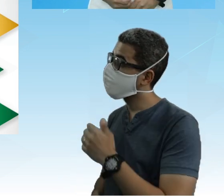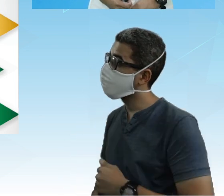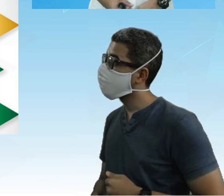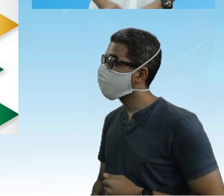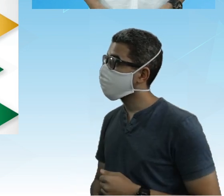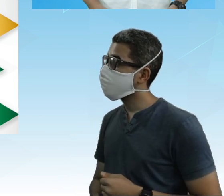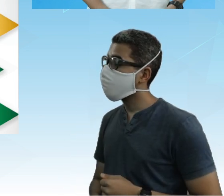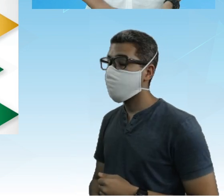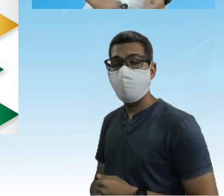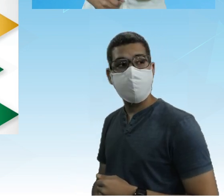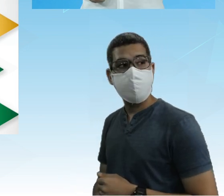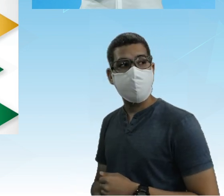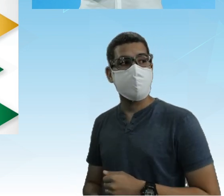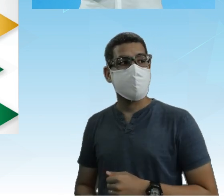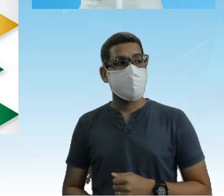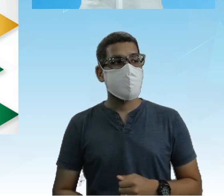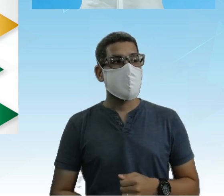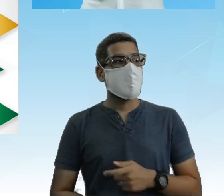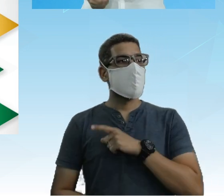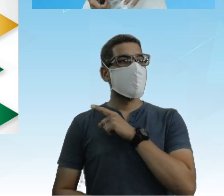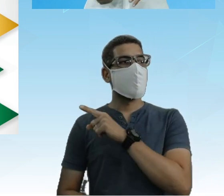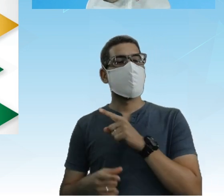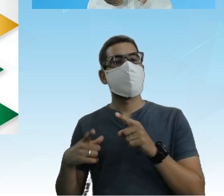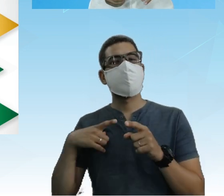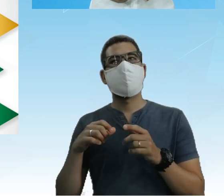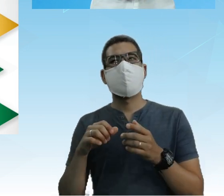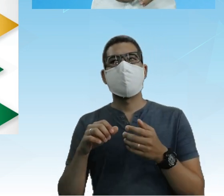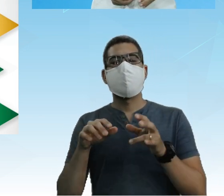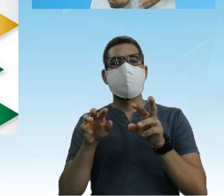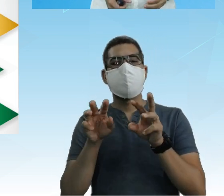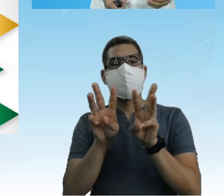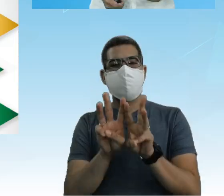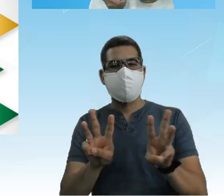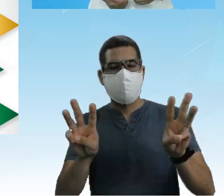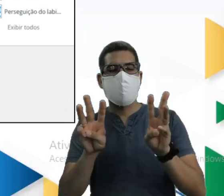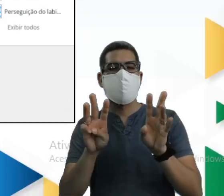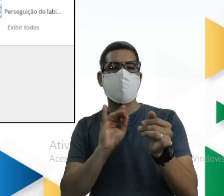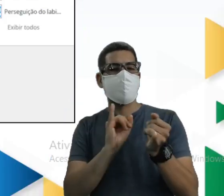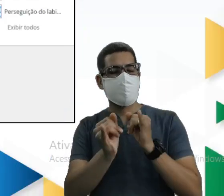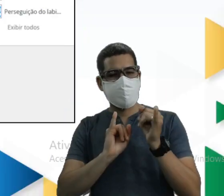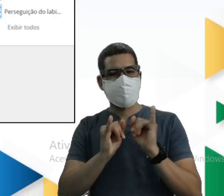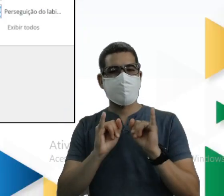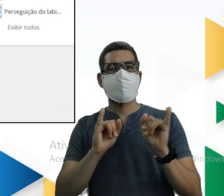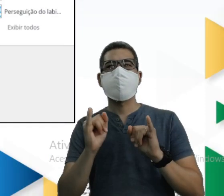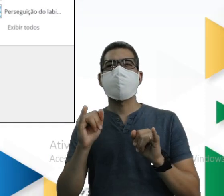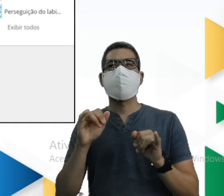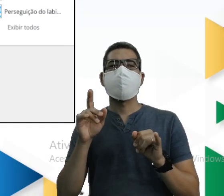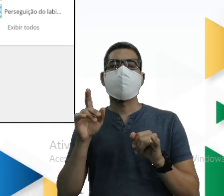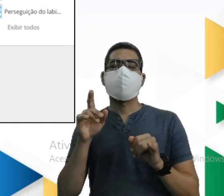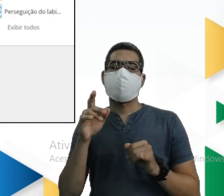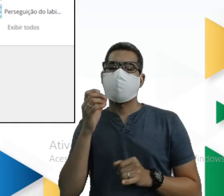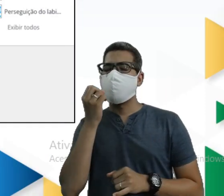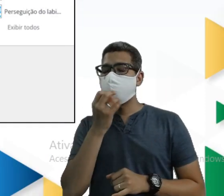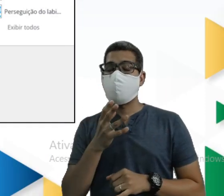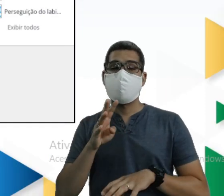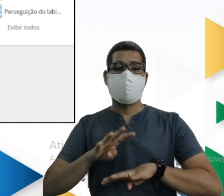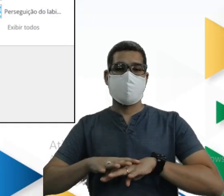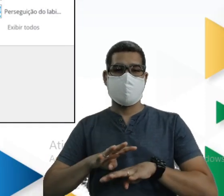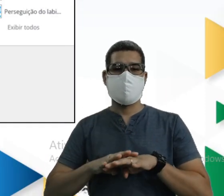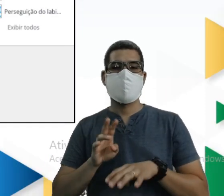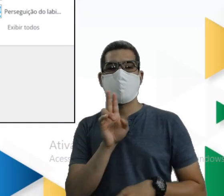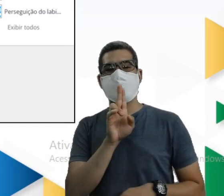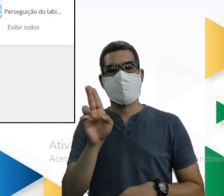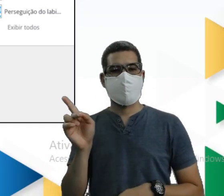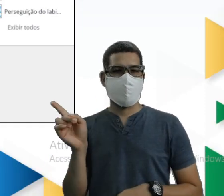matemática Ou seja, um aplicativo Na verdade um site que vai trazer para vocês Software de matemática E o nome do